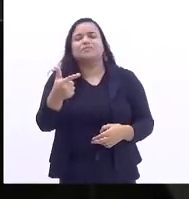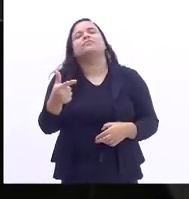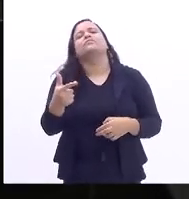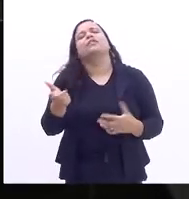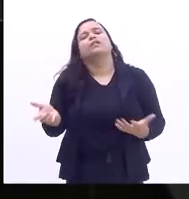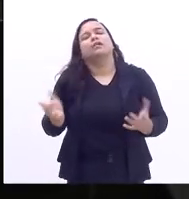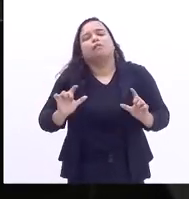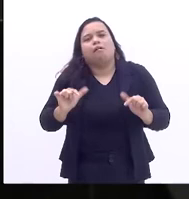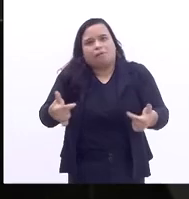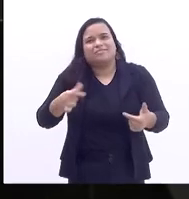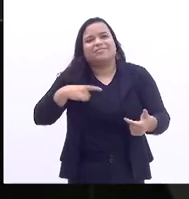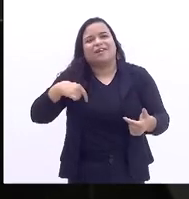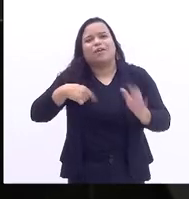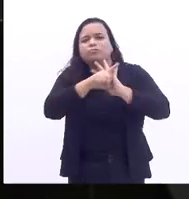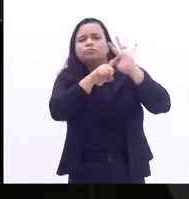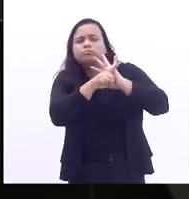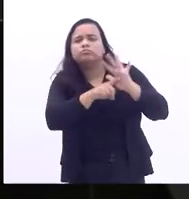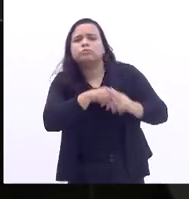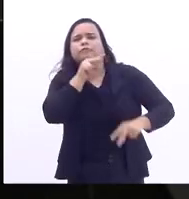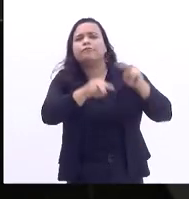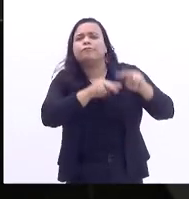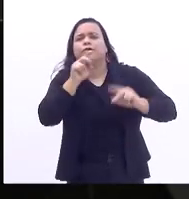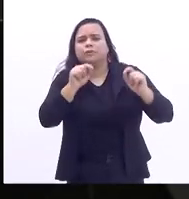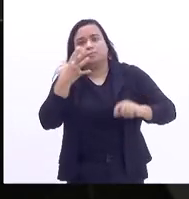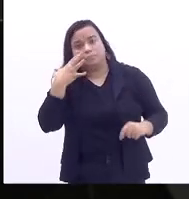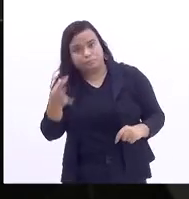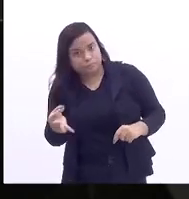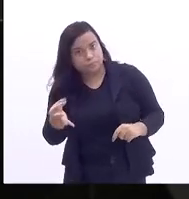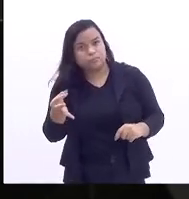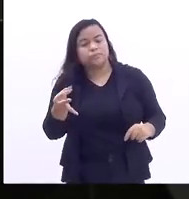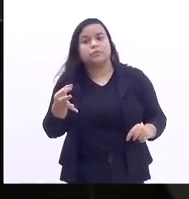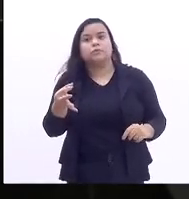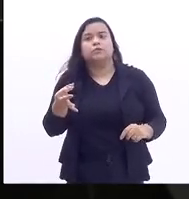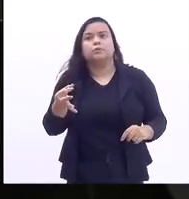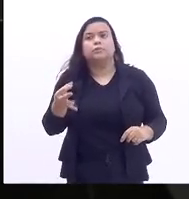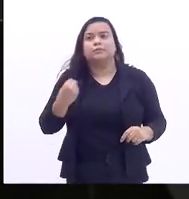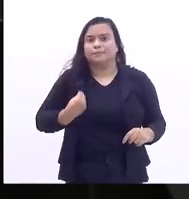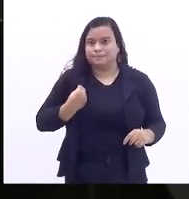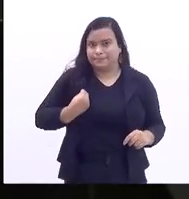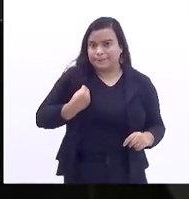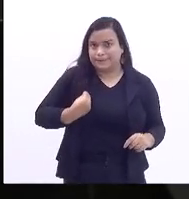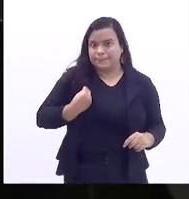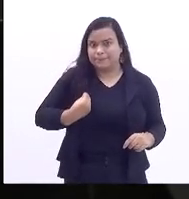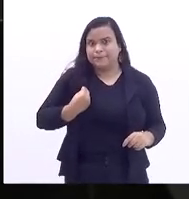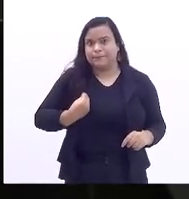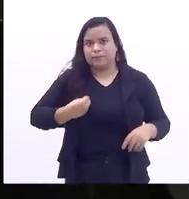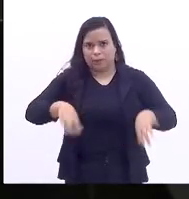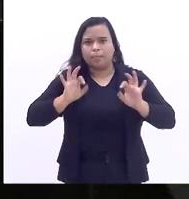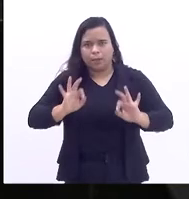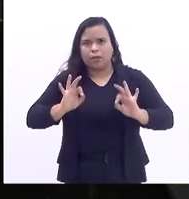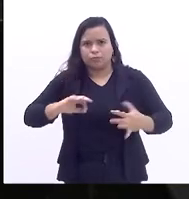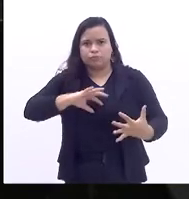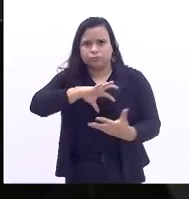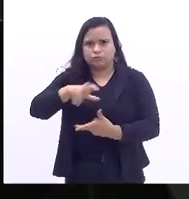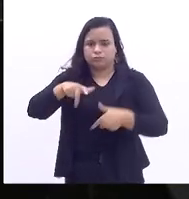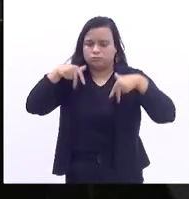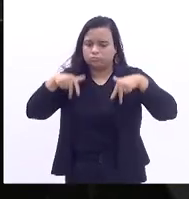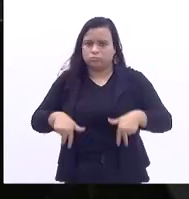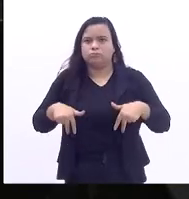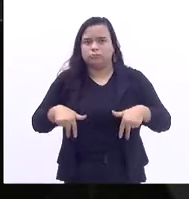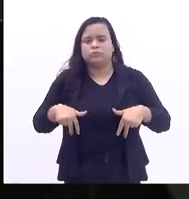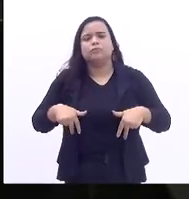verifiquei de forma clara, sob o ponto de vista da vida na face da terra, que